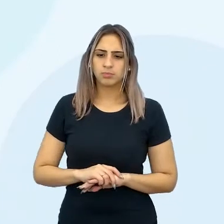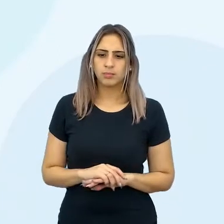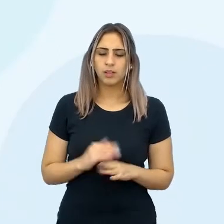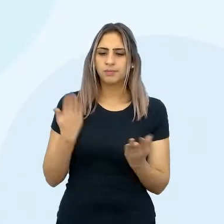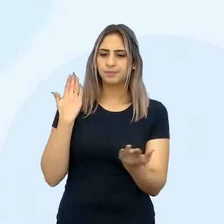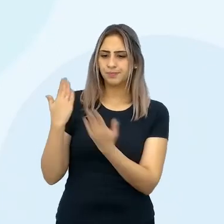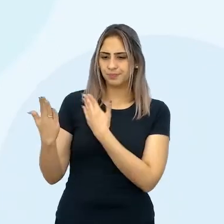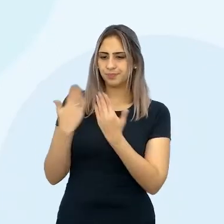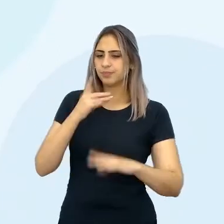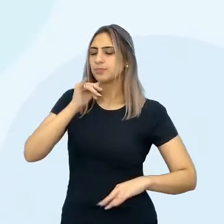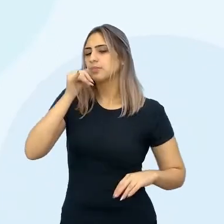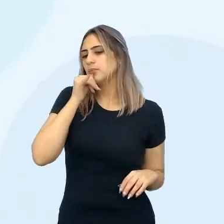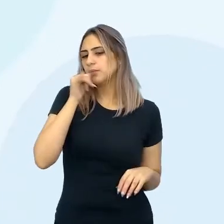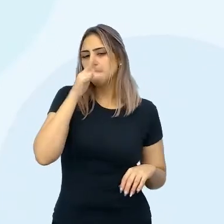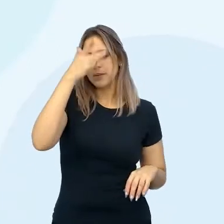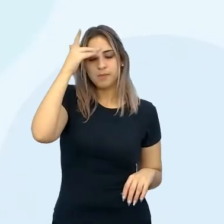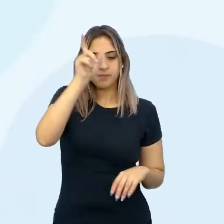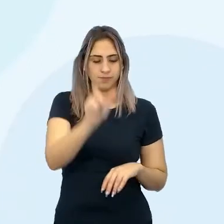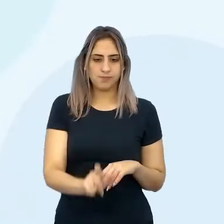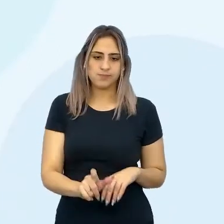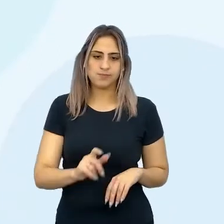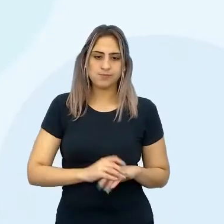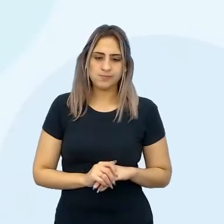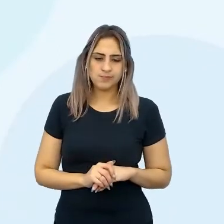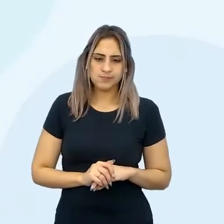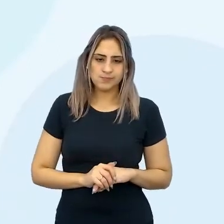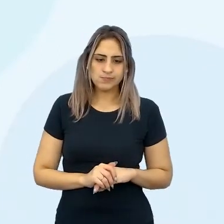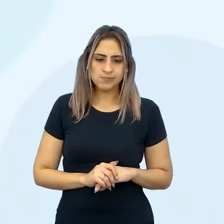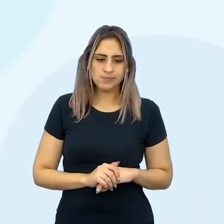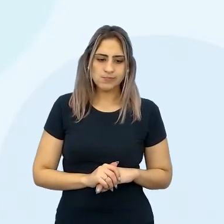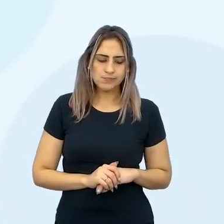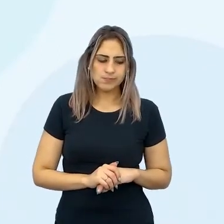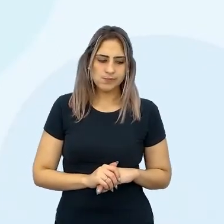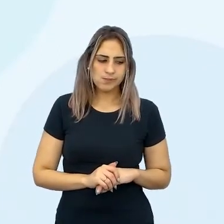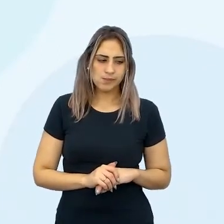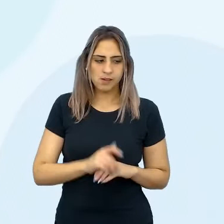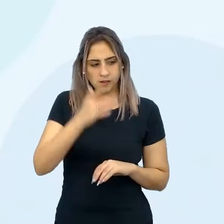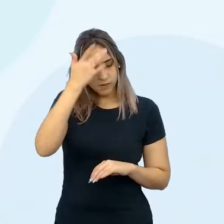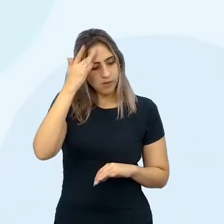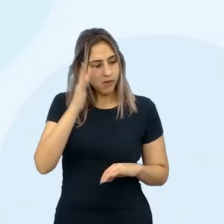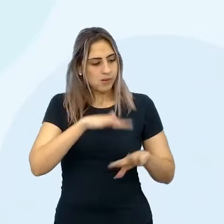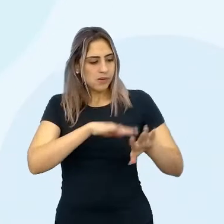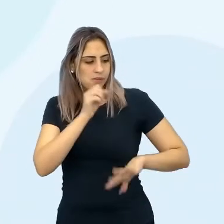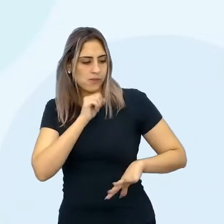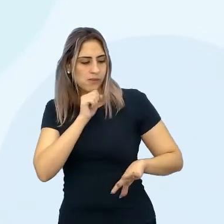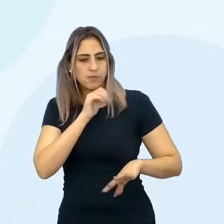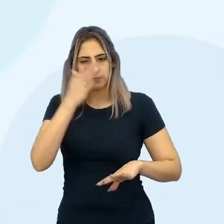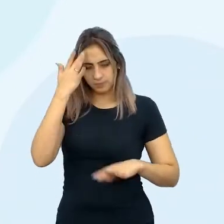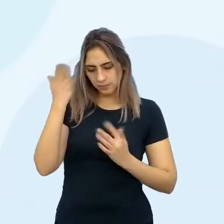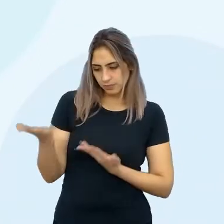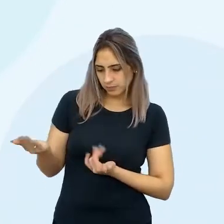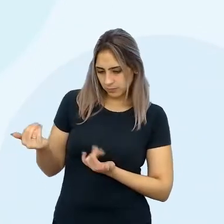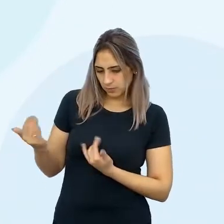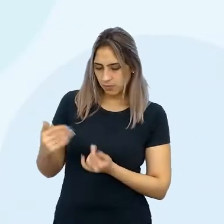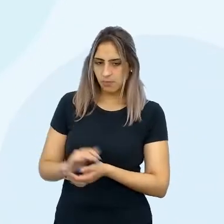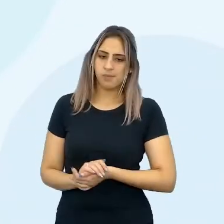Comparar, por exemplo, pessoas, eu quero saber se pessoas mais velhas e pessoas mais novas